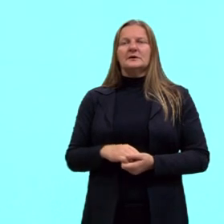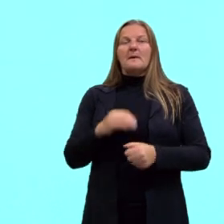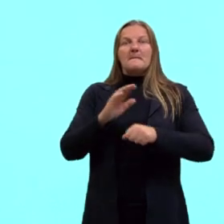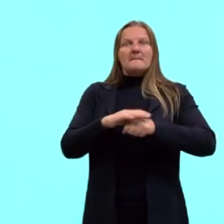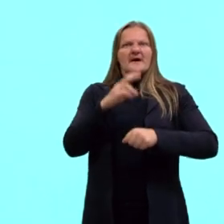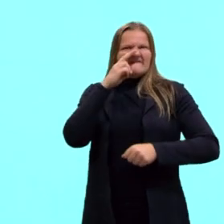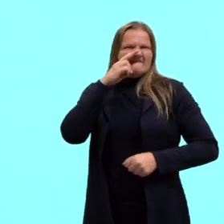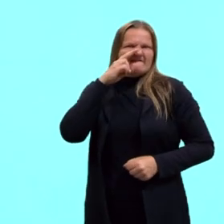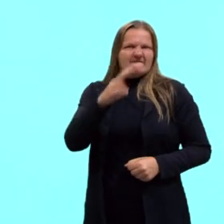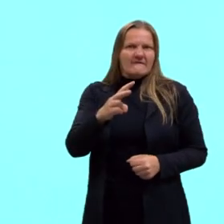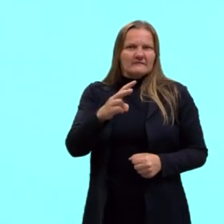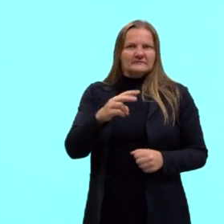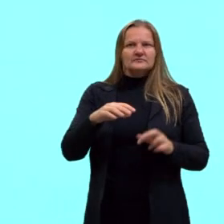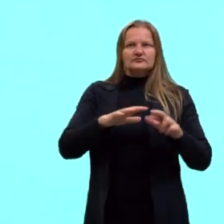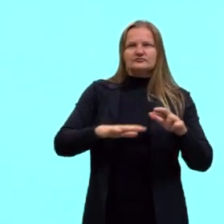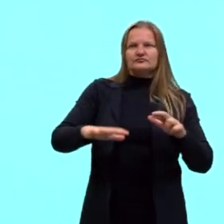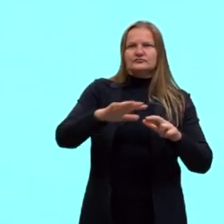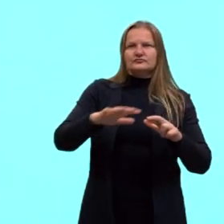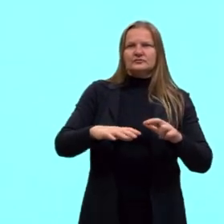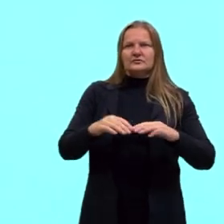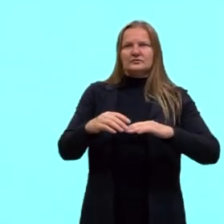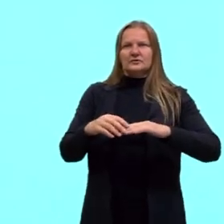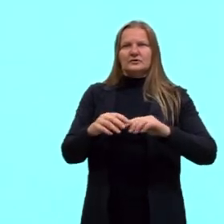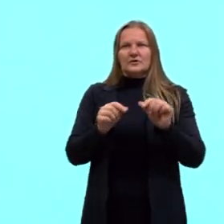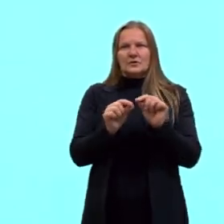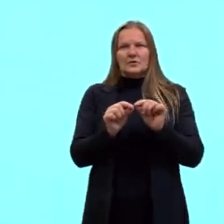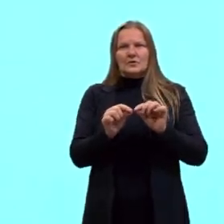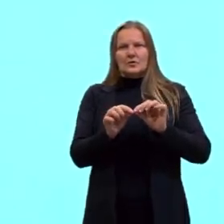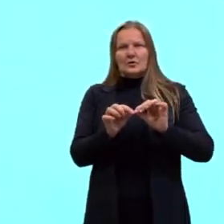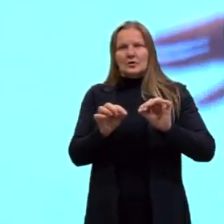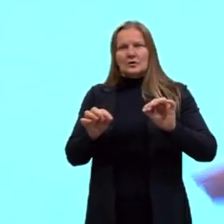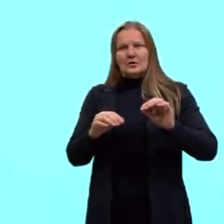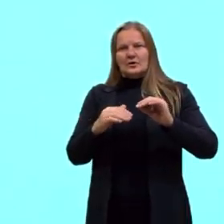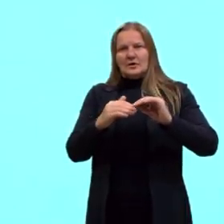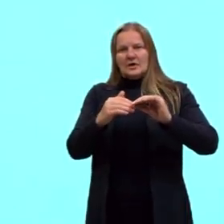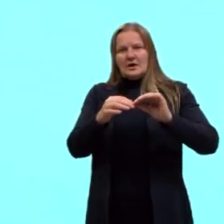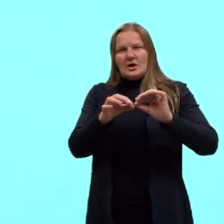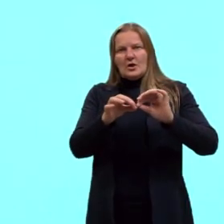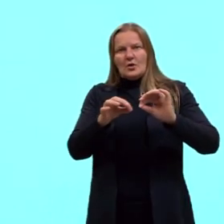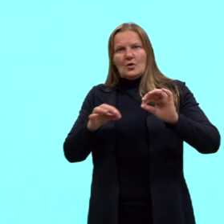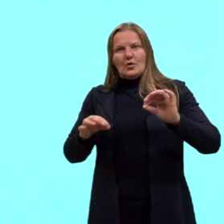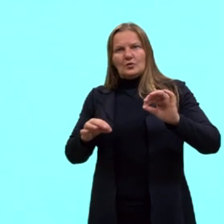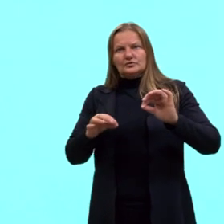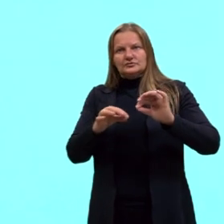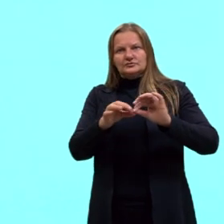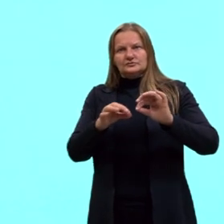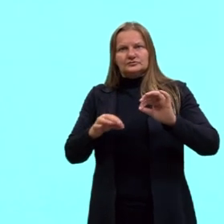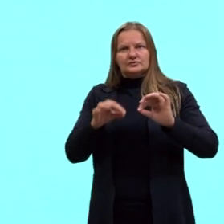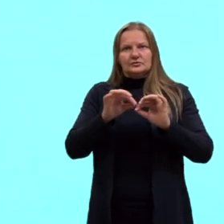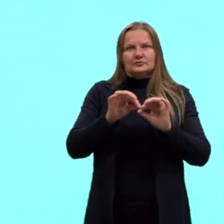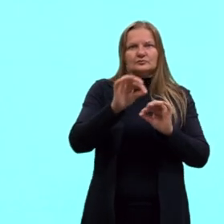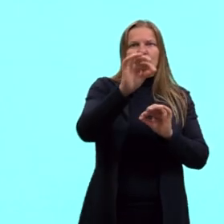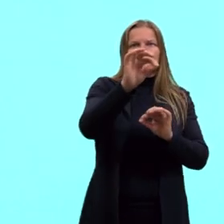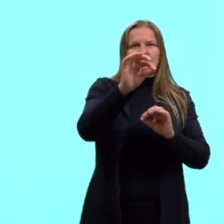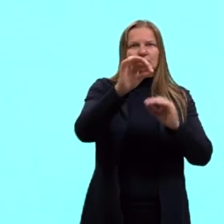intenso aqui, nessa região, do que quanto mais a gente vai se afastando. Isso é